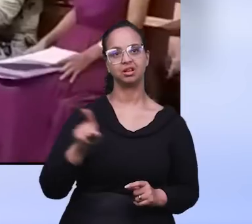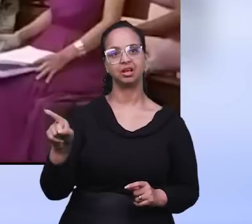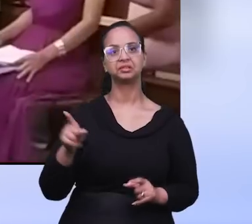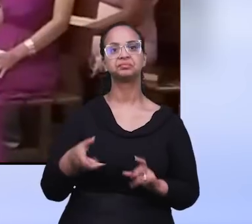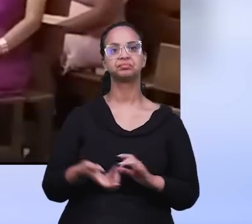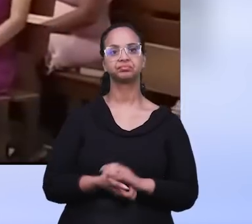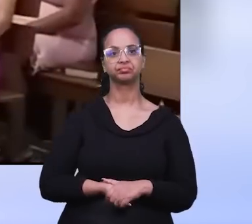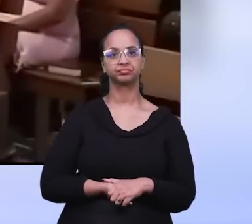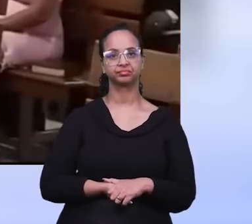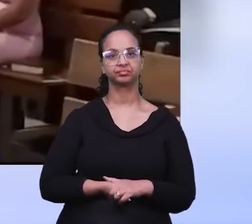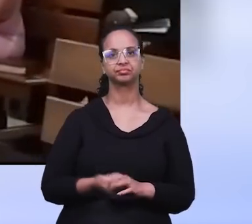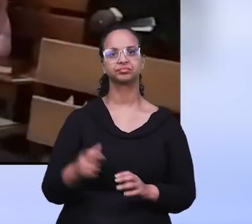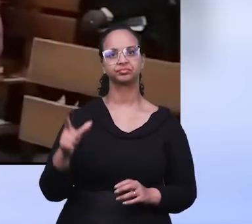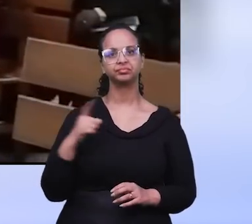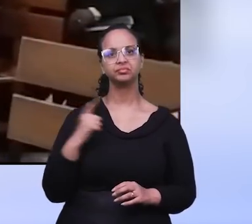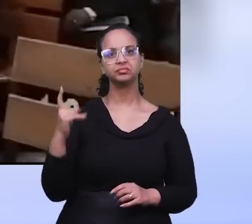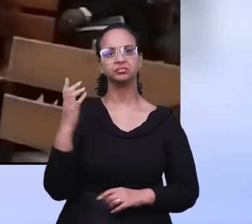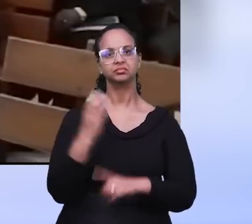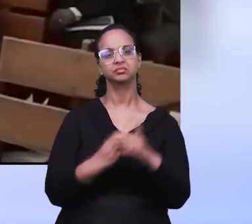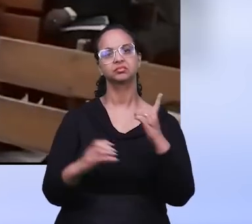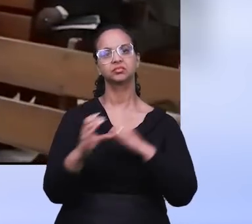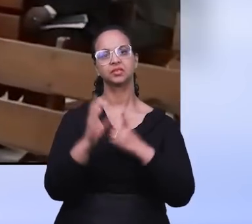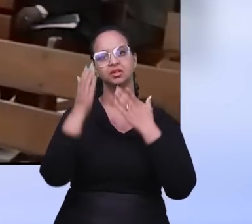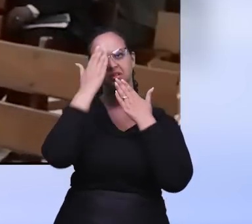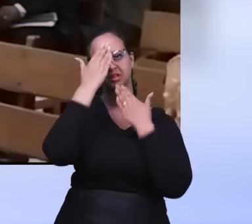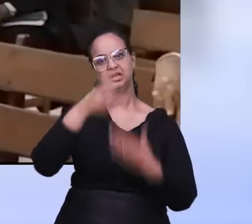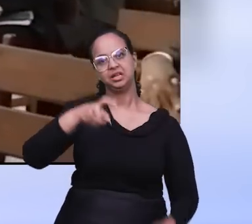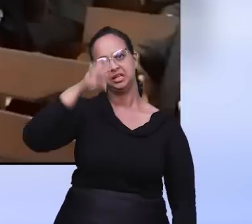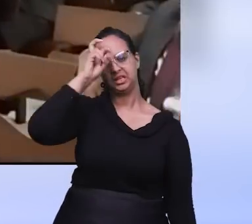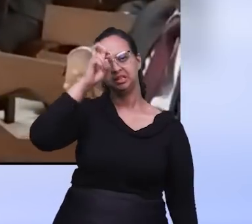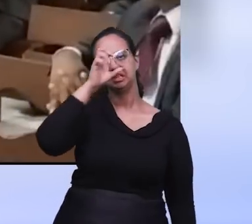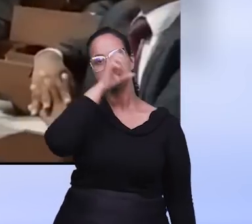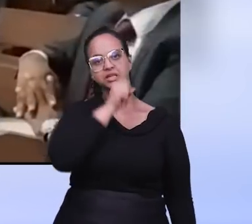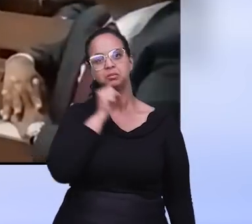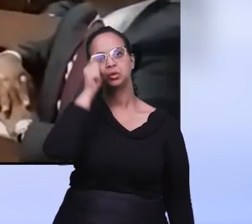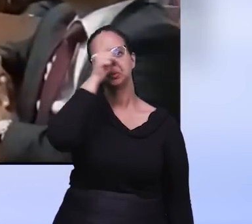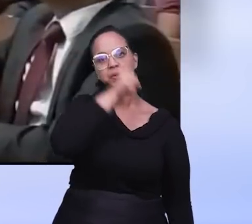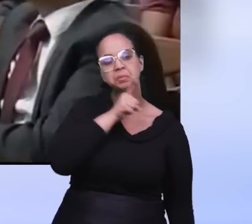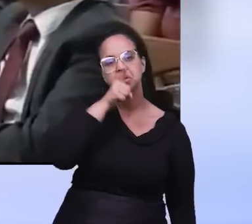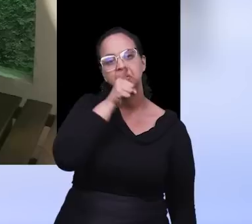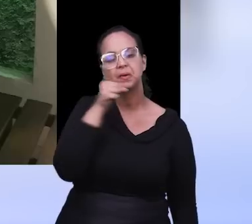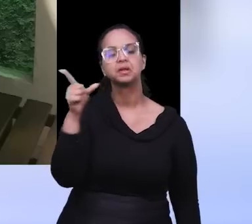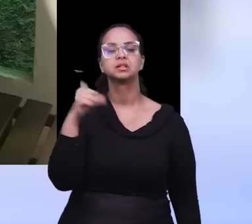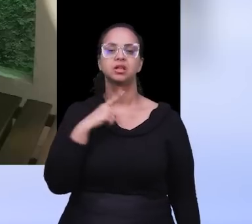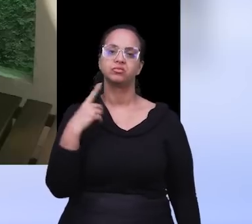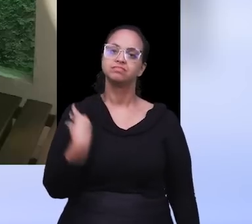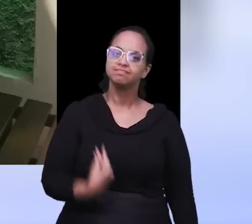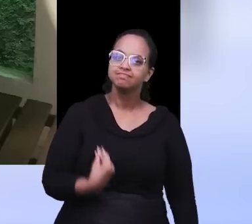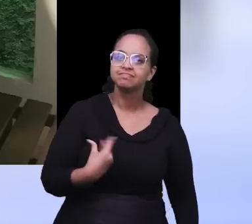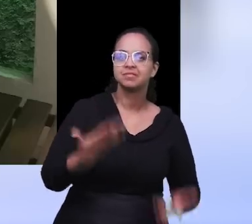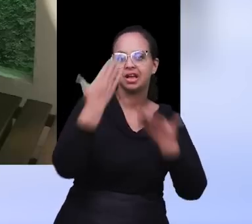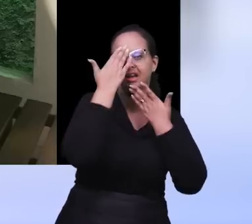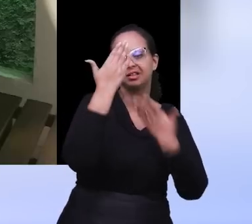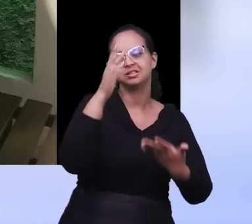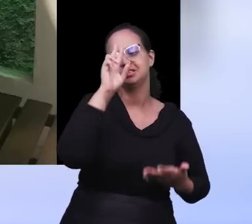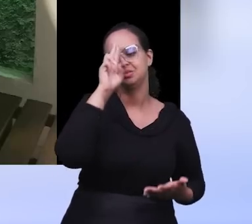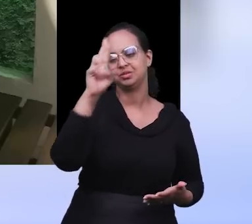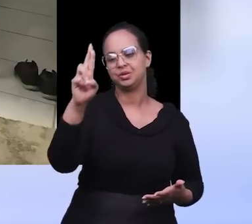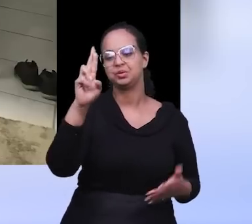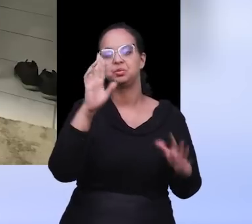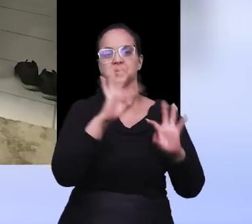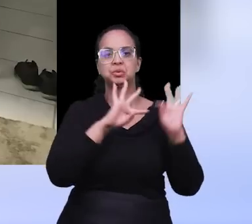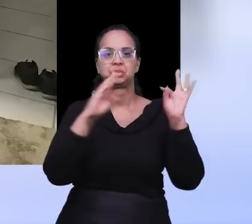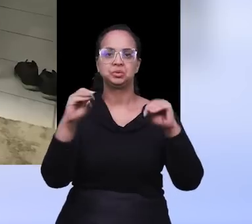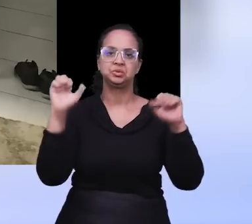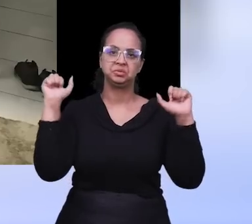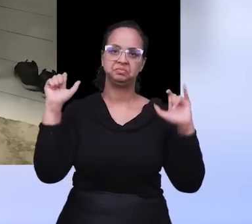da obra no bairro. Com cultos de glorificação, na quinta, sábado e domingo, a Igreja Ali, pôde glorificar